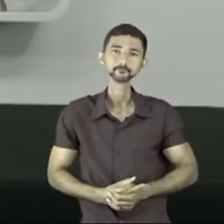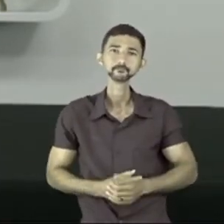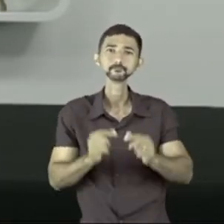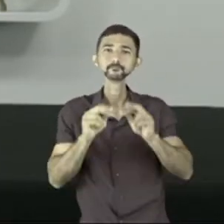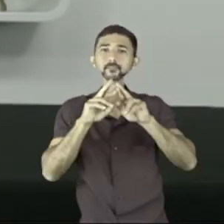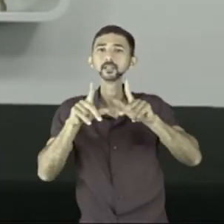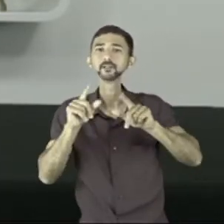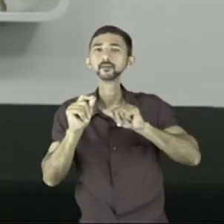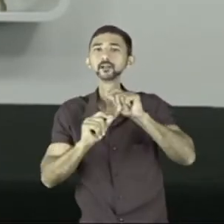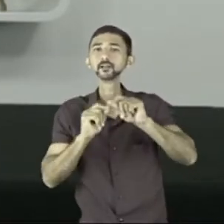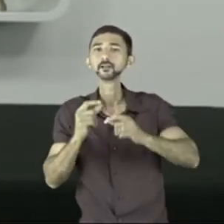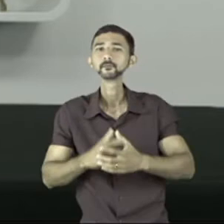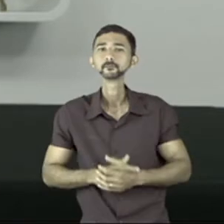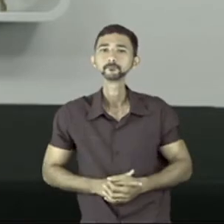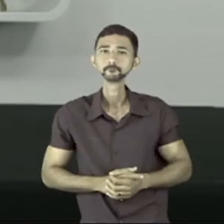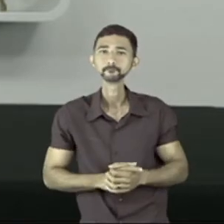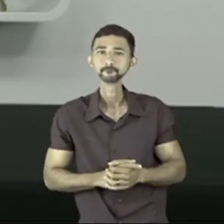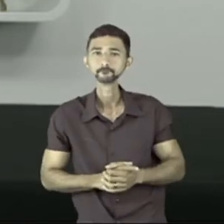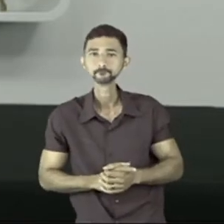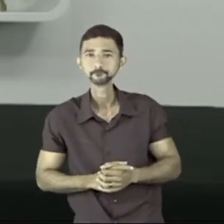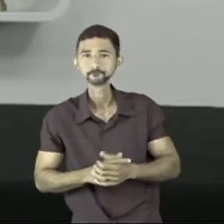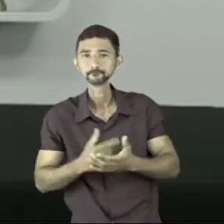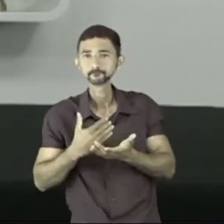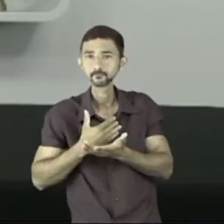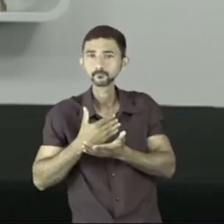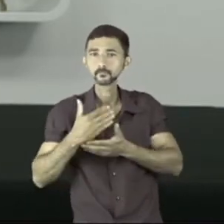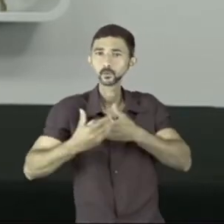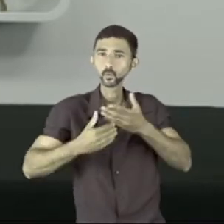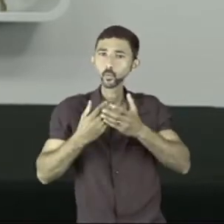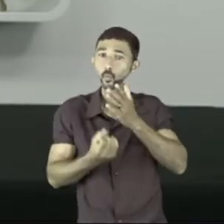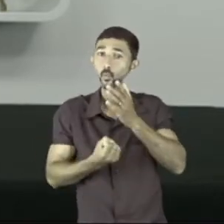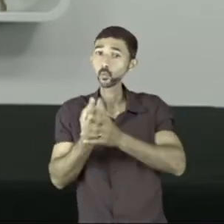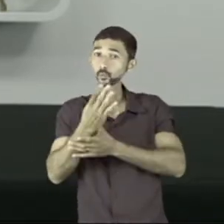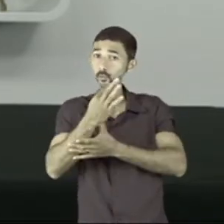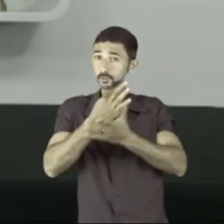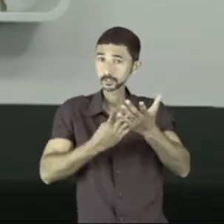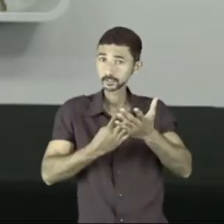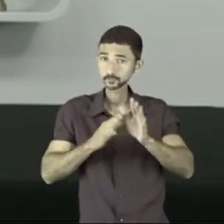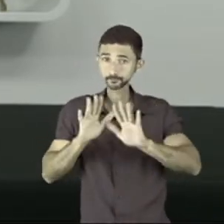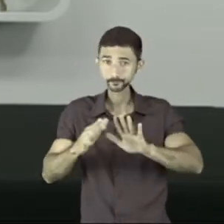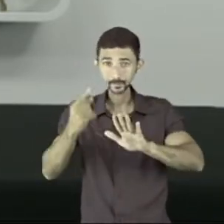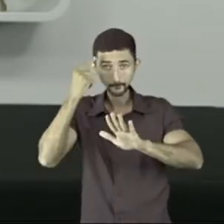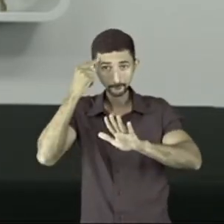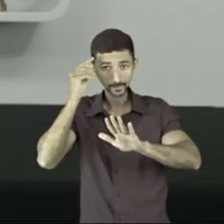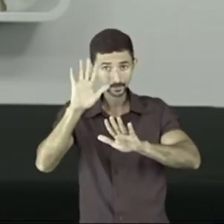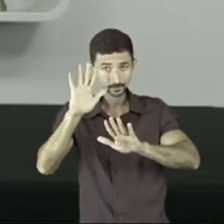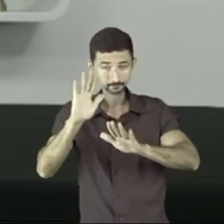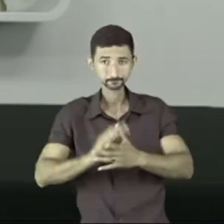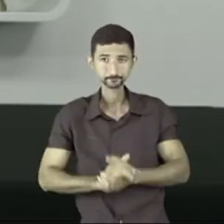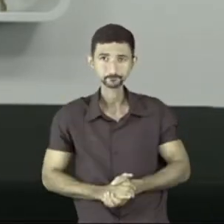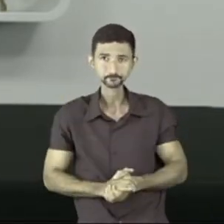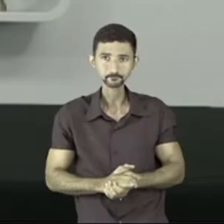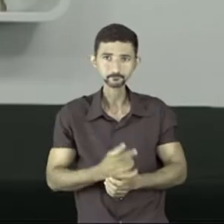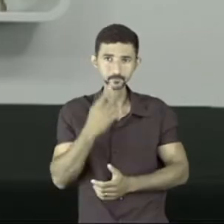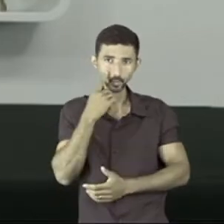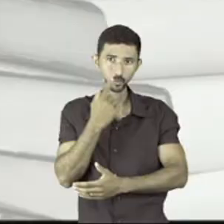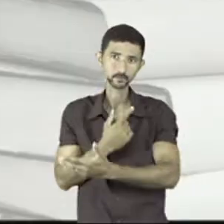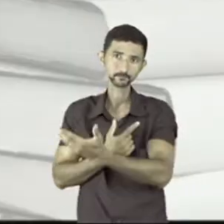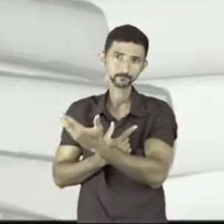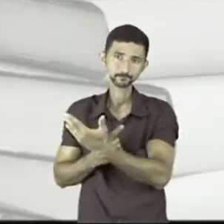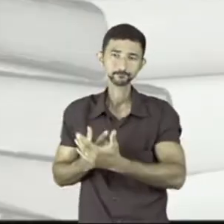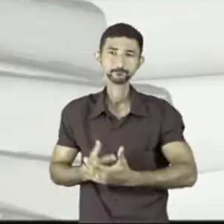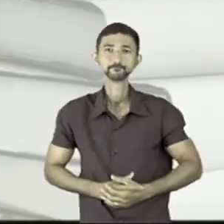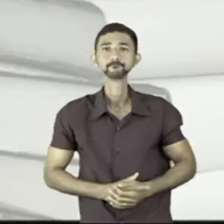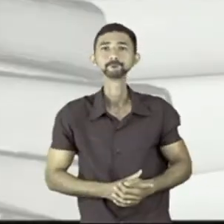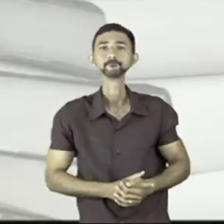diferença isso faz na hora de nós construirmos o texto? Se você parar para pensar, volta lá para a tela para